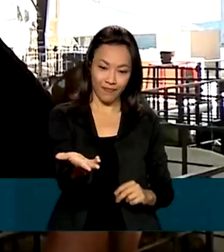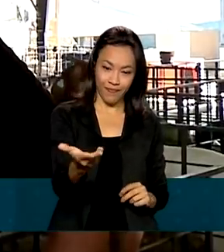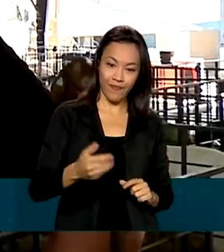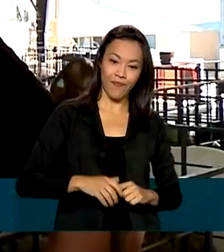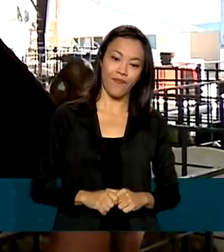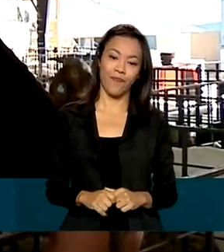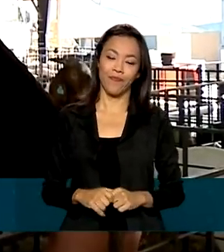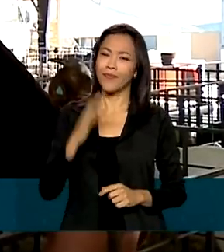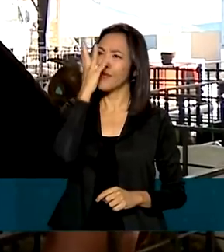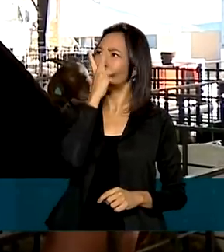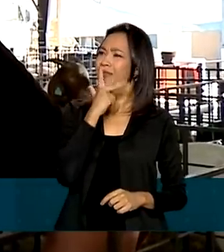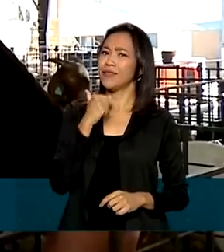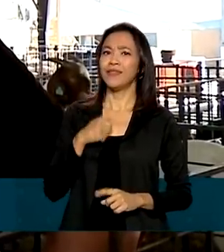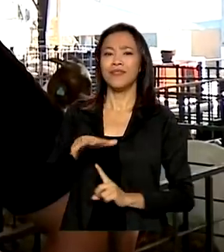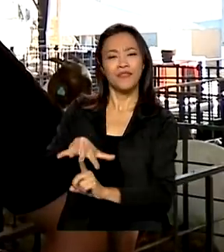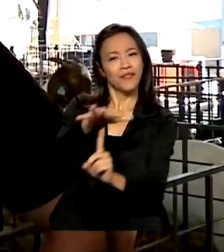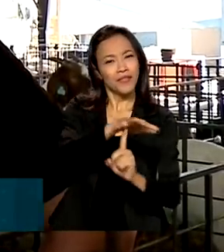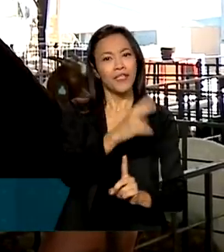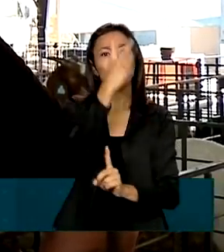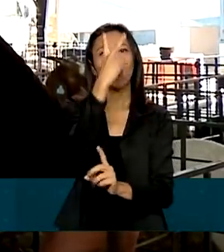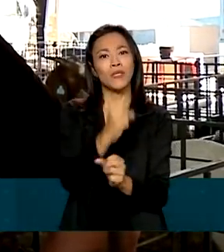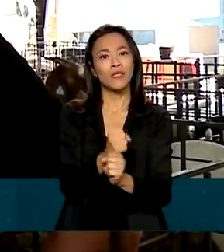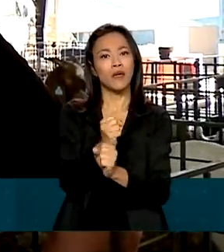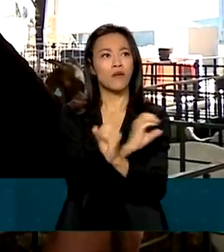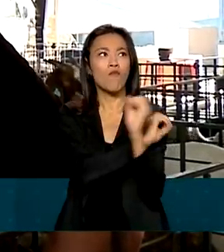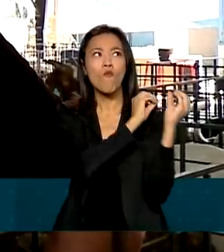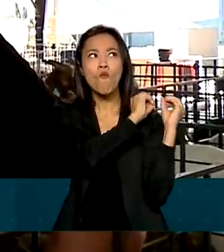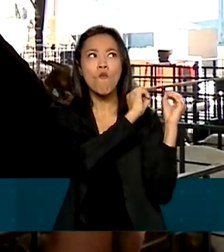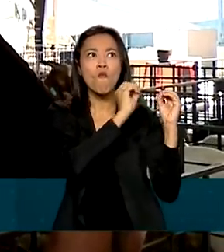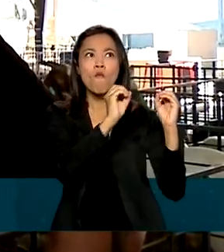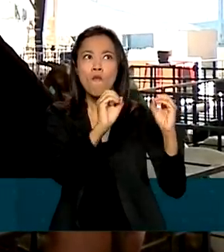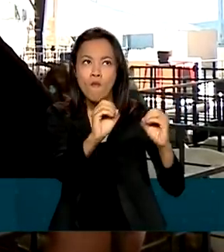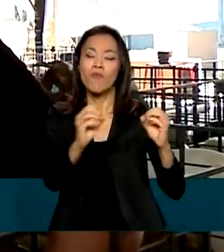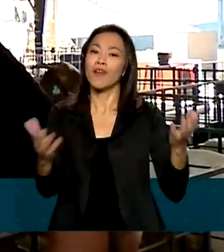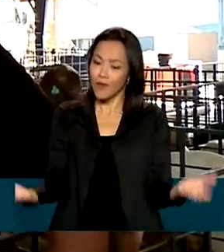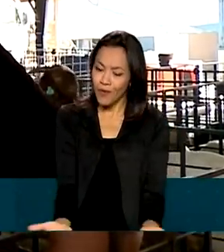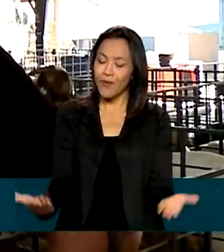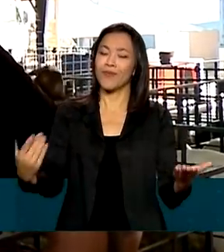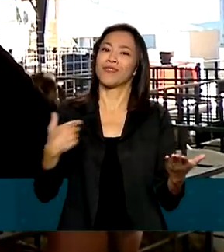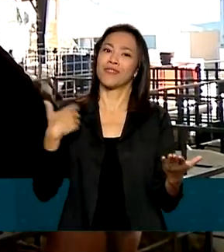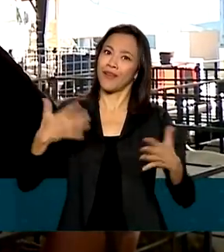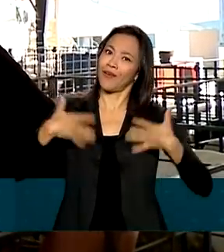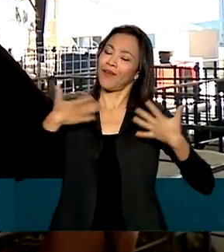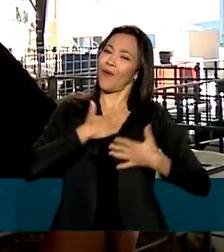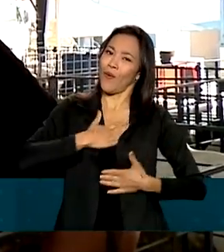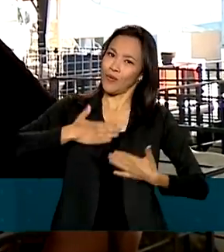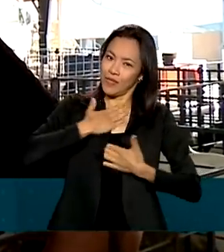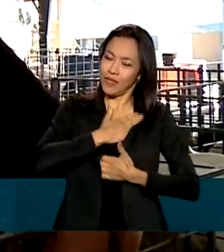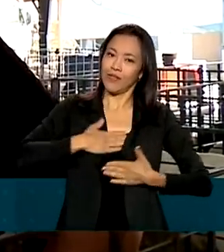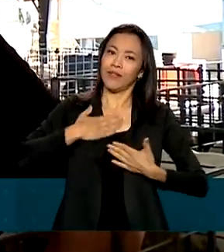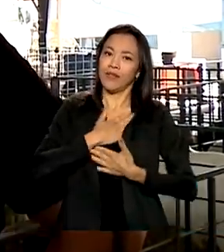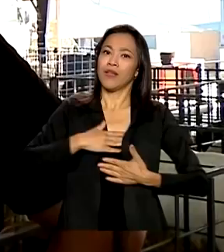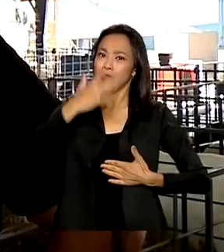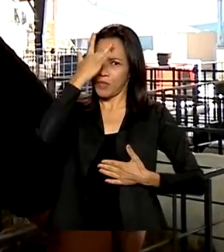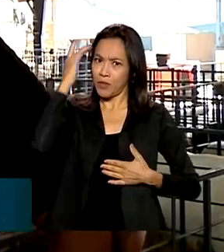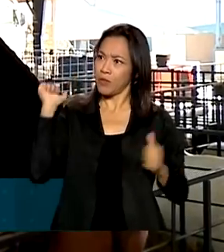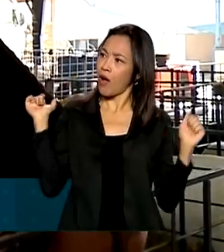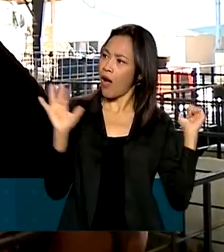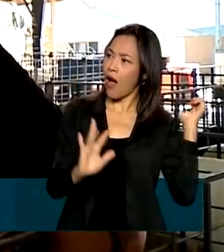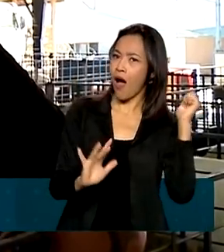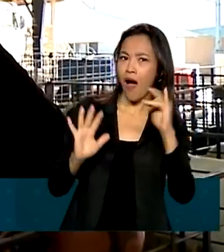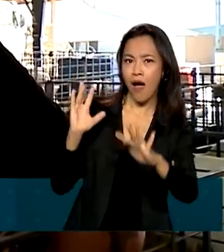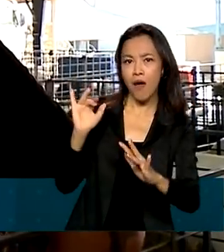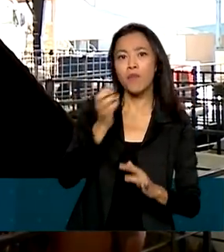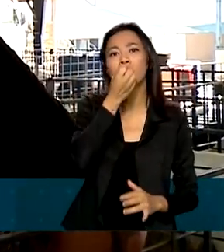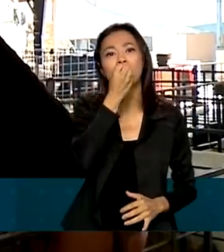A feira está linda. Depois de dois anos sem feira também, foi muito bom. Os criadores estão gostando bastante, o público também. Muitos negócios. Também é uma feira